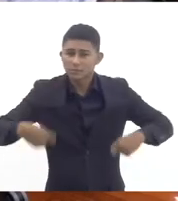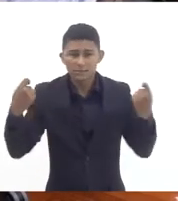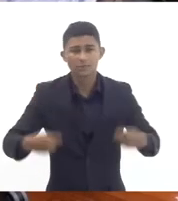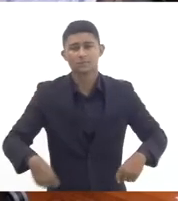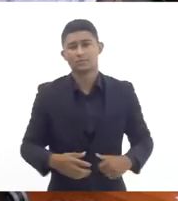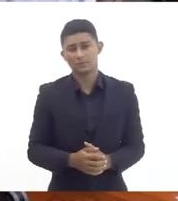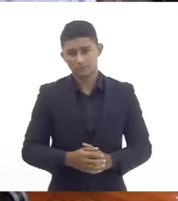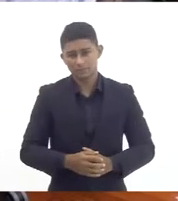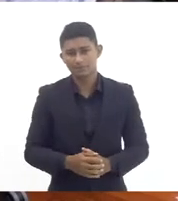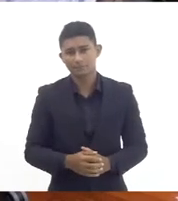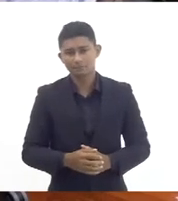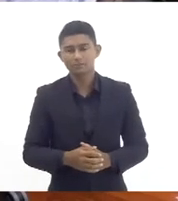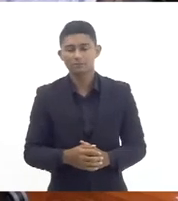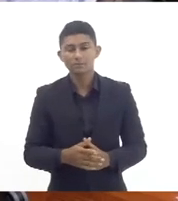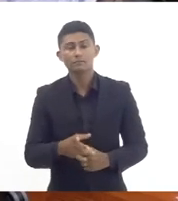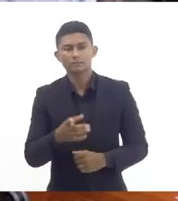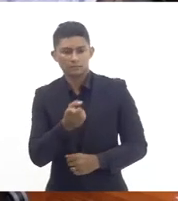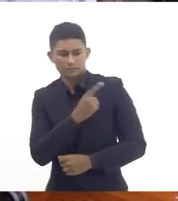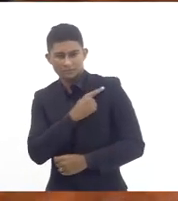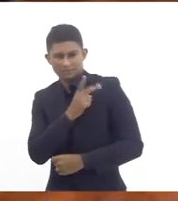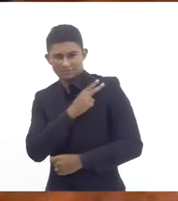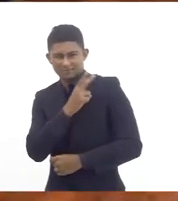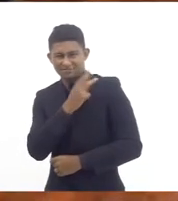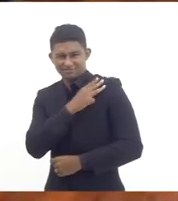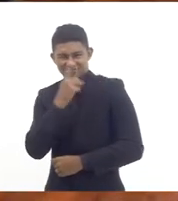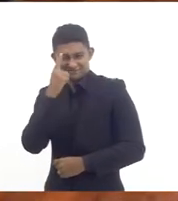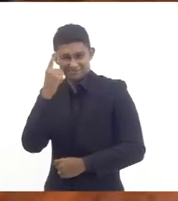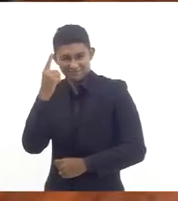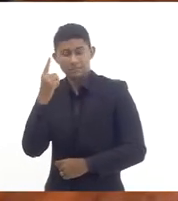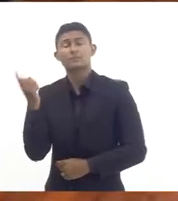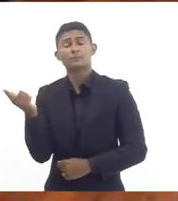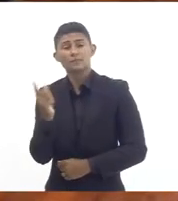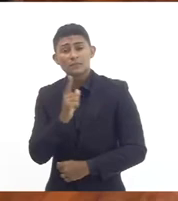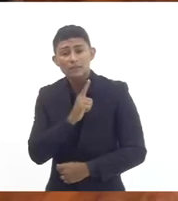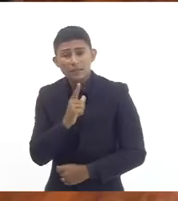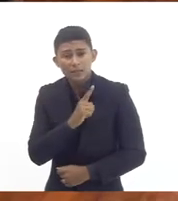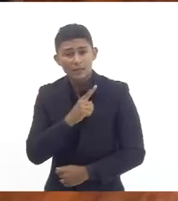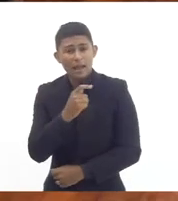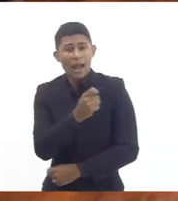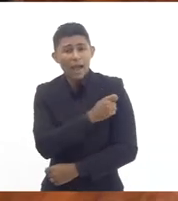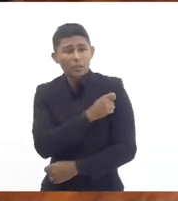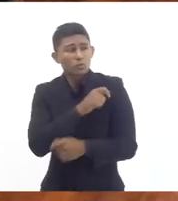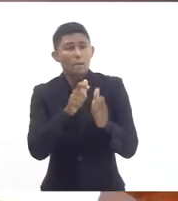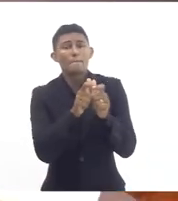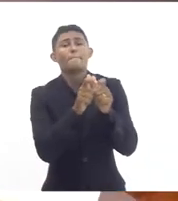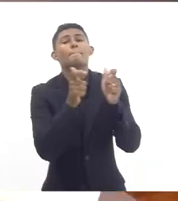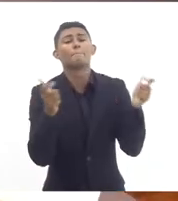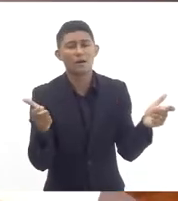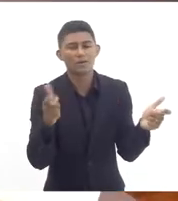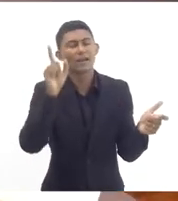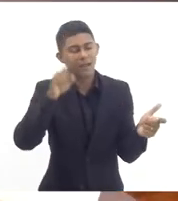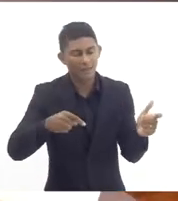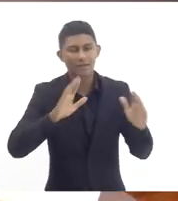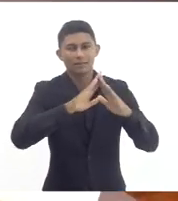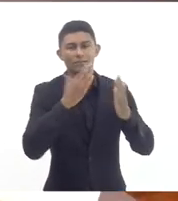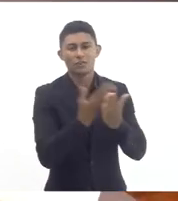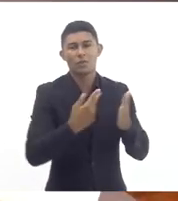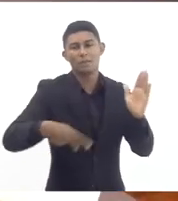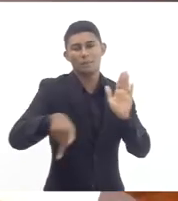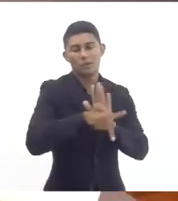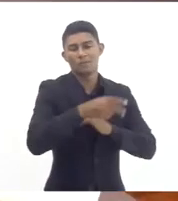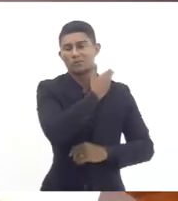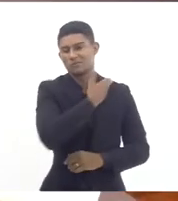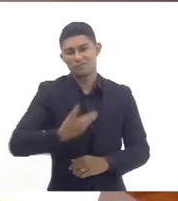aí falando do ensino médio é a que tem o maior volume de estudantes e o Rio de Janeiro ele tem um papel